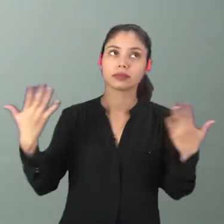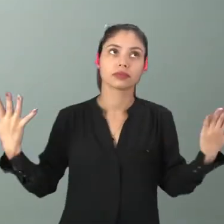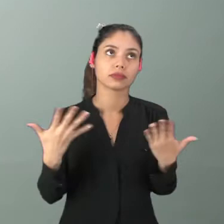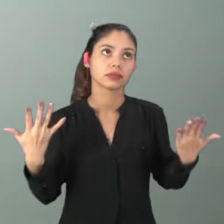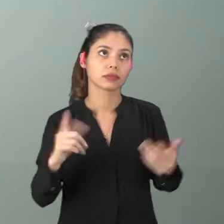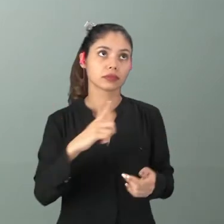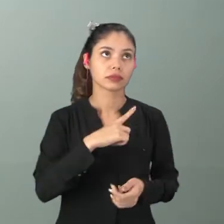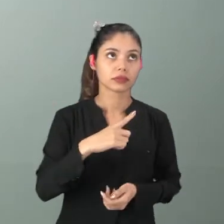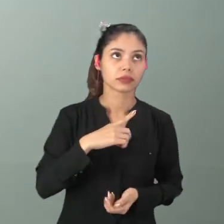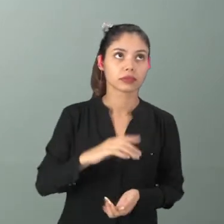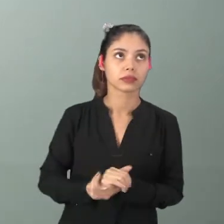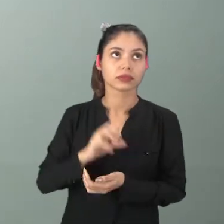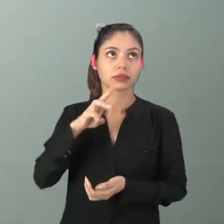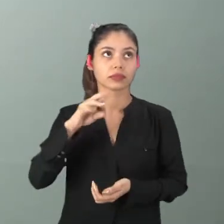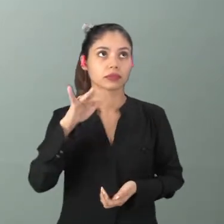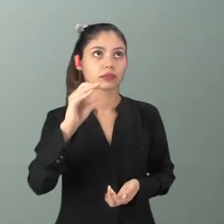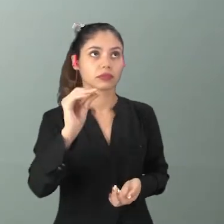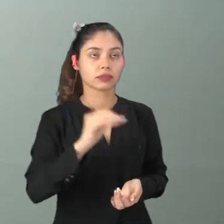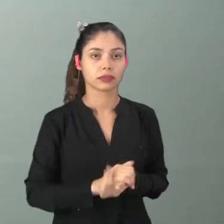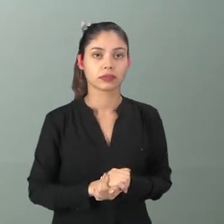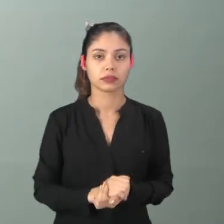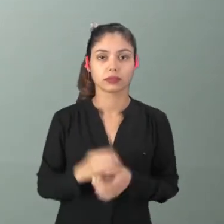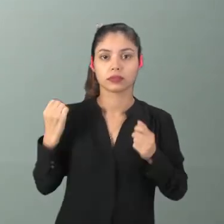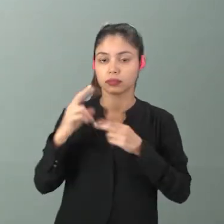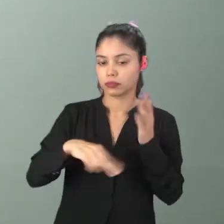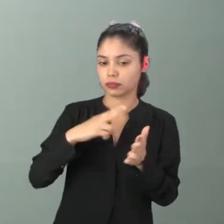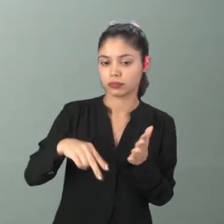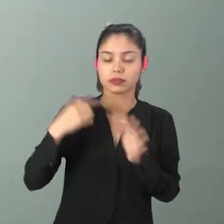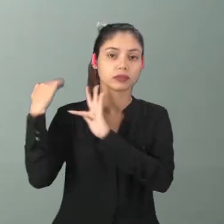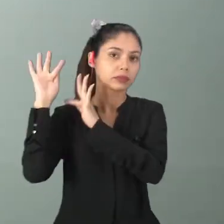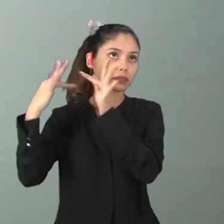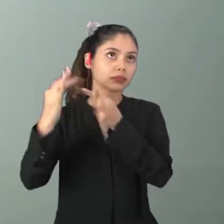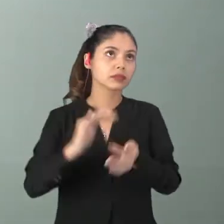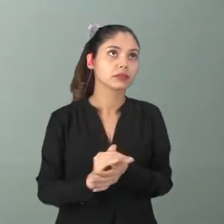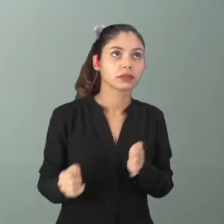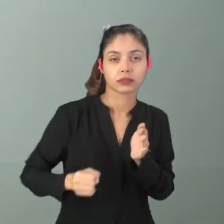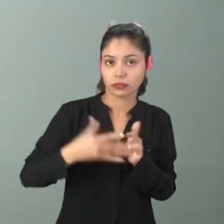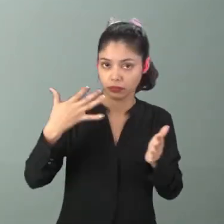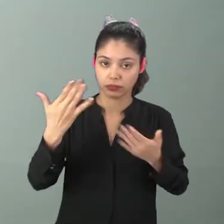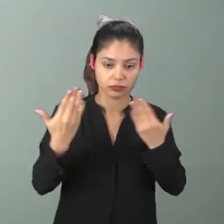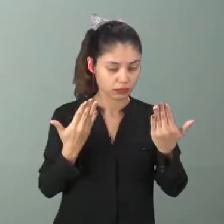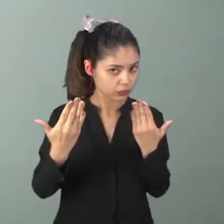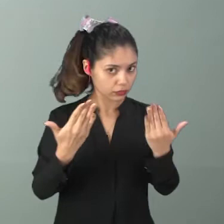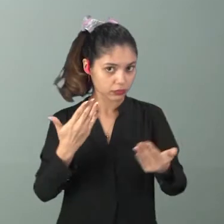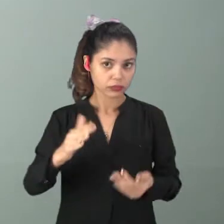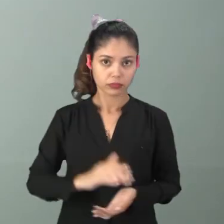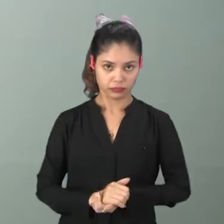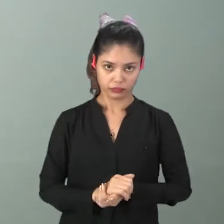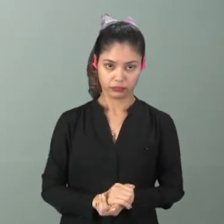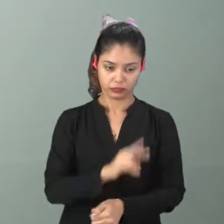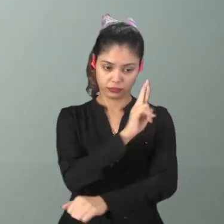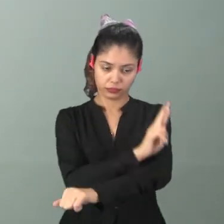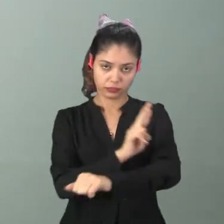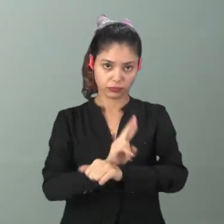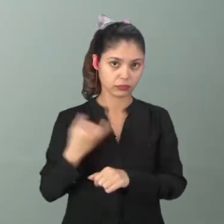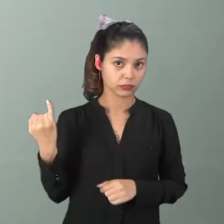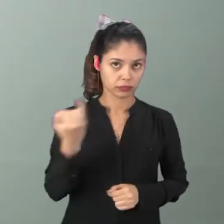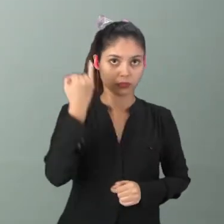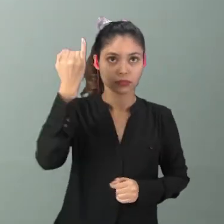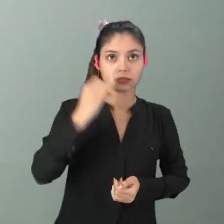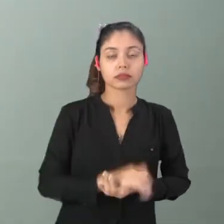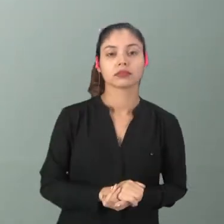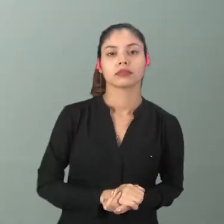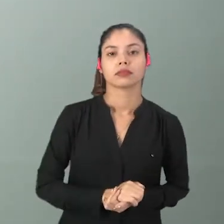Nós temos, então, no maracatu, uma dança folclórica que tem muita relação com a questão religiosa, principalmente